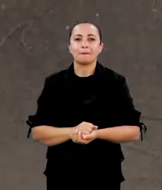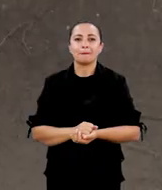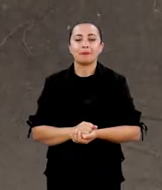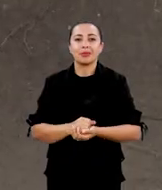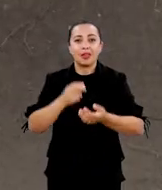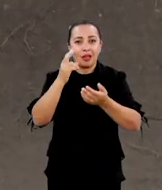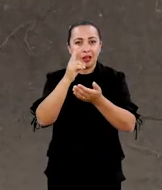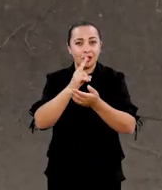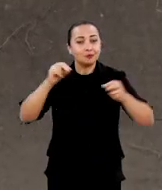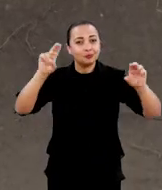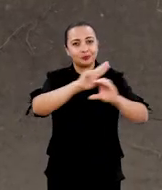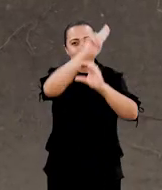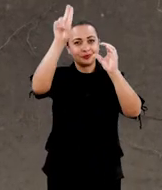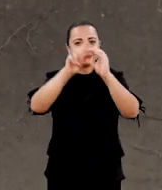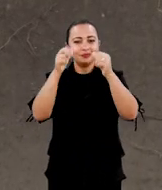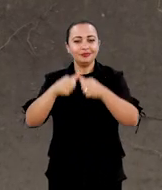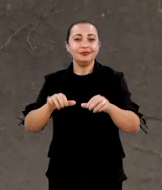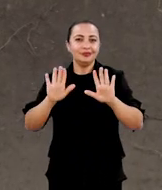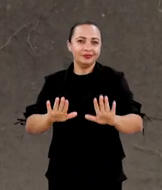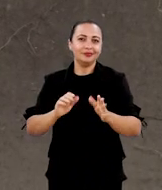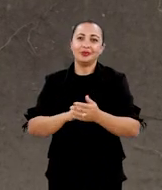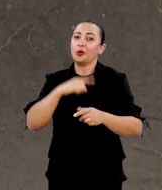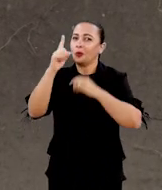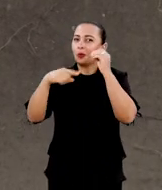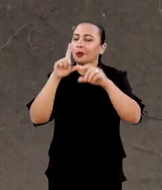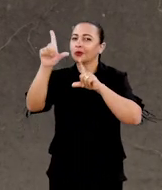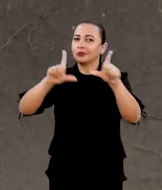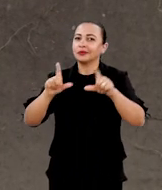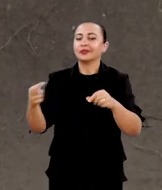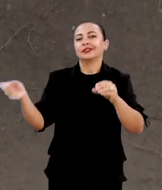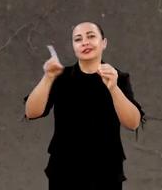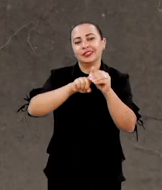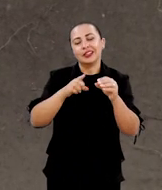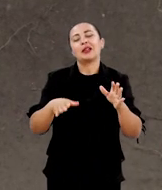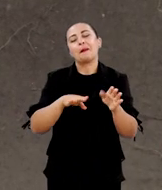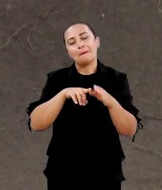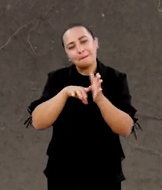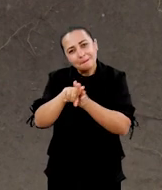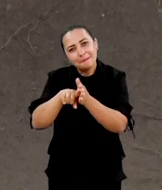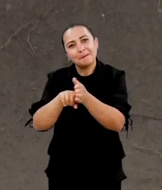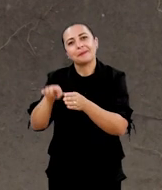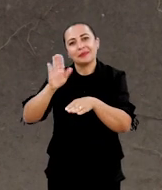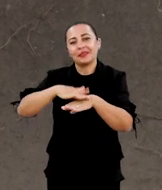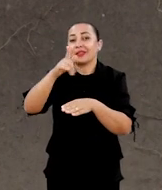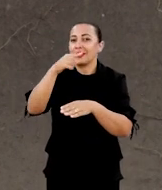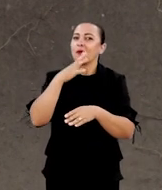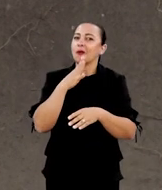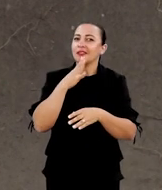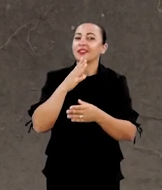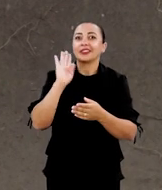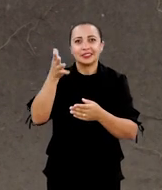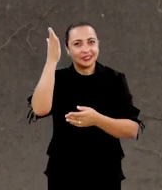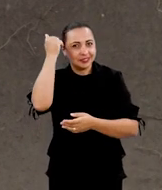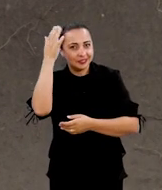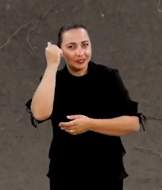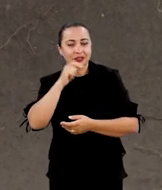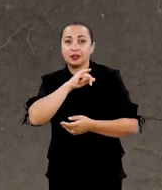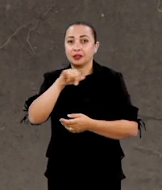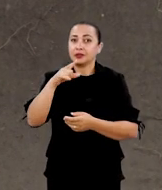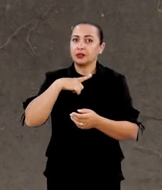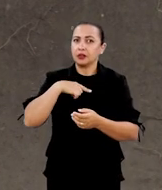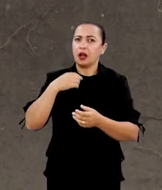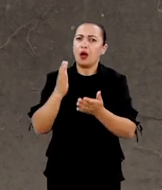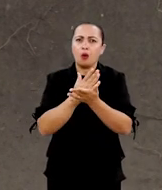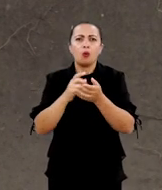e o Univerciência de hoje fica por aqui no próximo programa traremos mais pesquisas para você conhecer e já